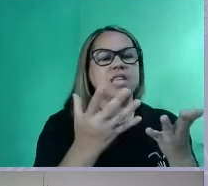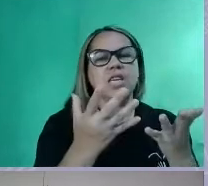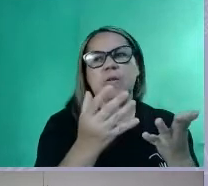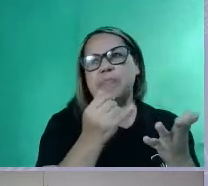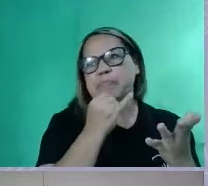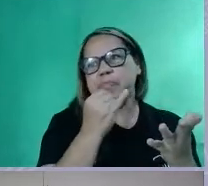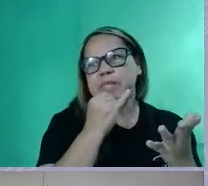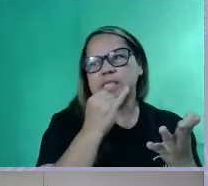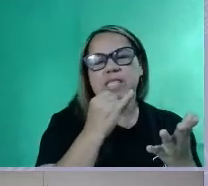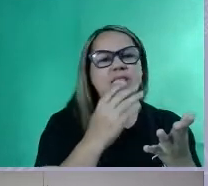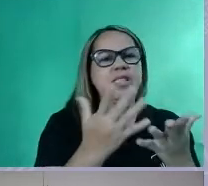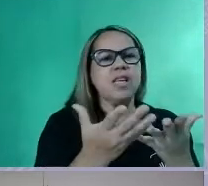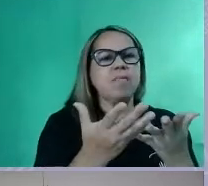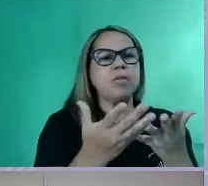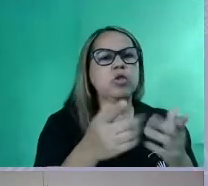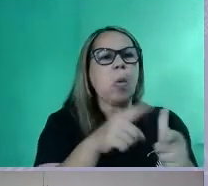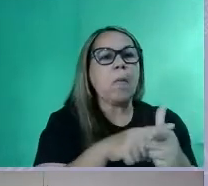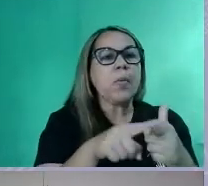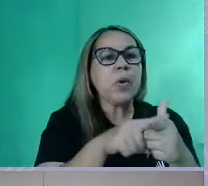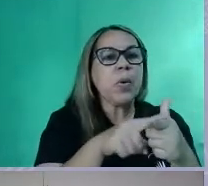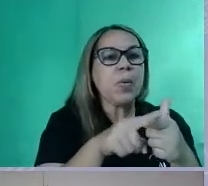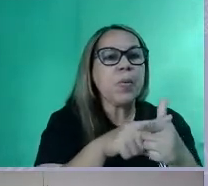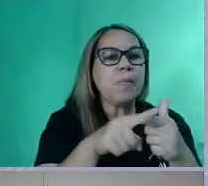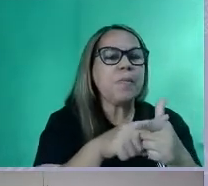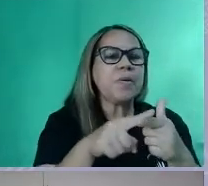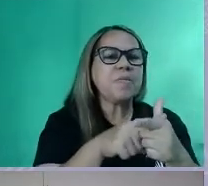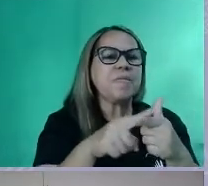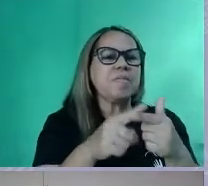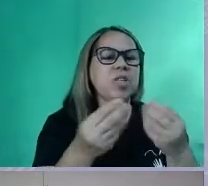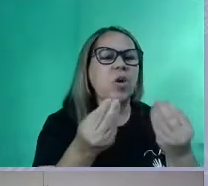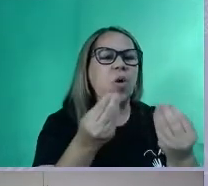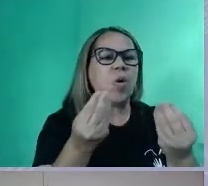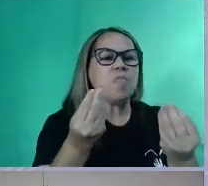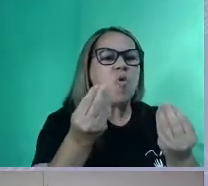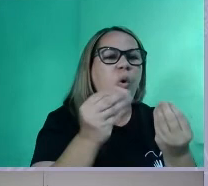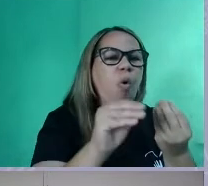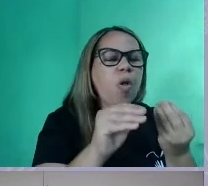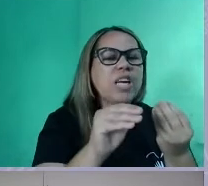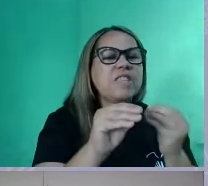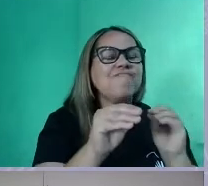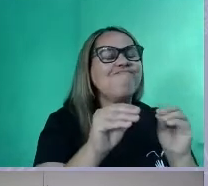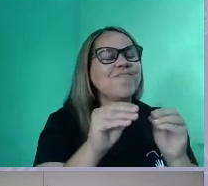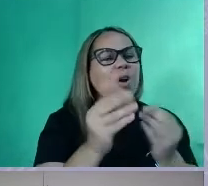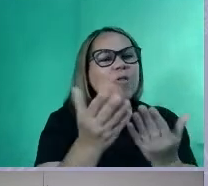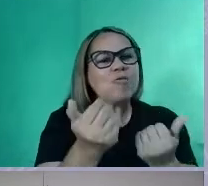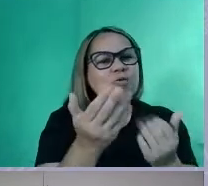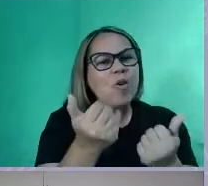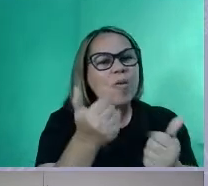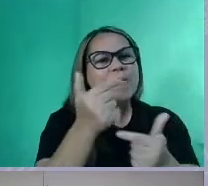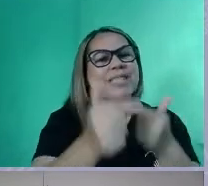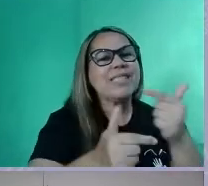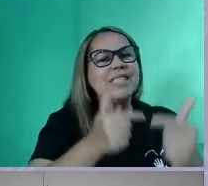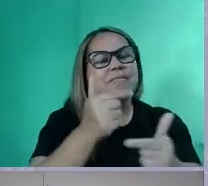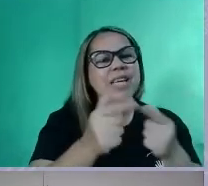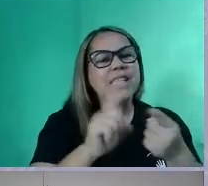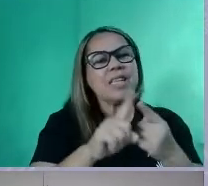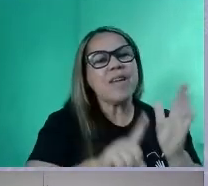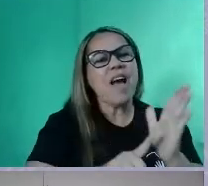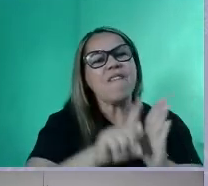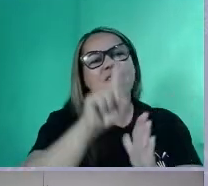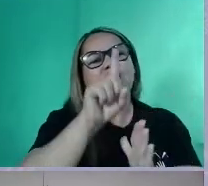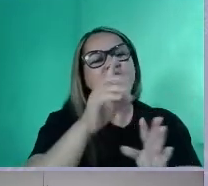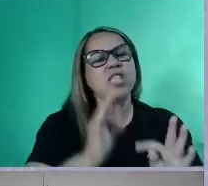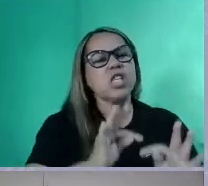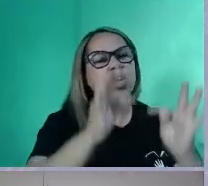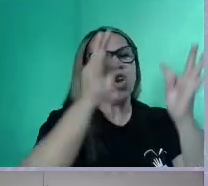o problema, né? da exceção da juventude do mercado de trabalho em um contexto de avanço tecnológico e crise econômica.